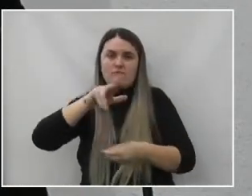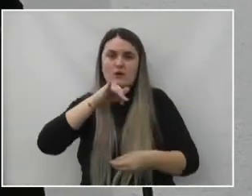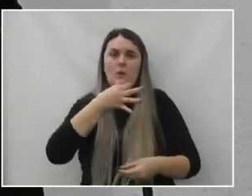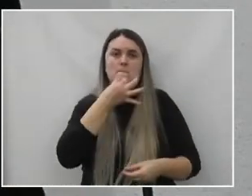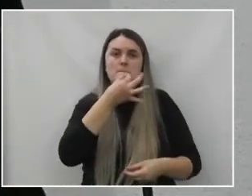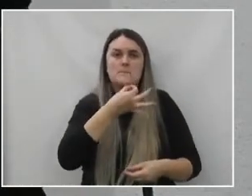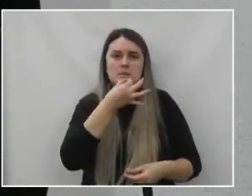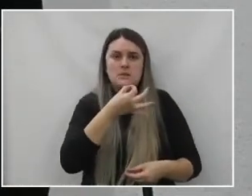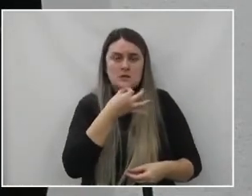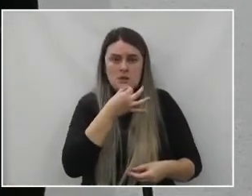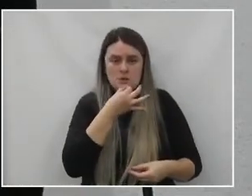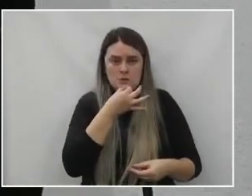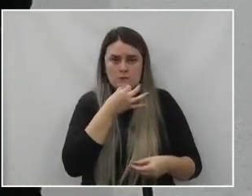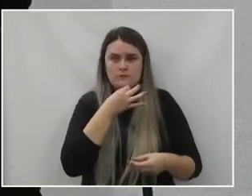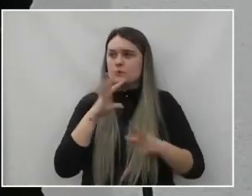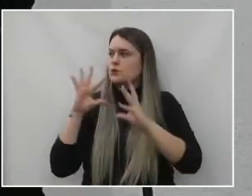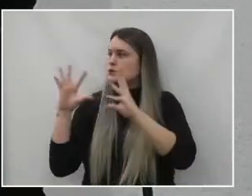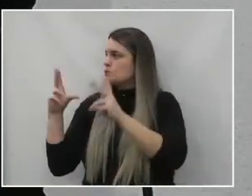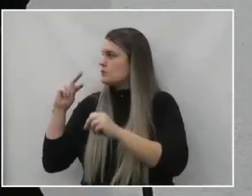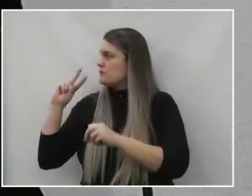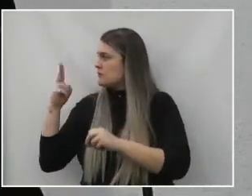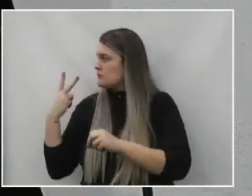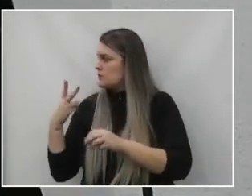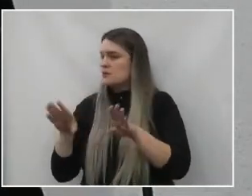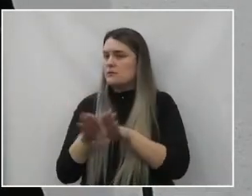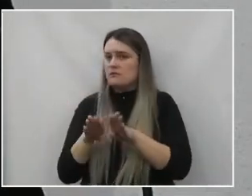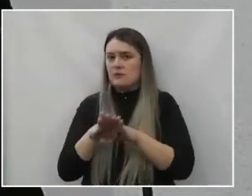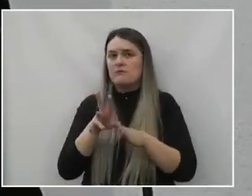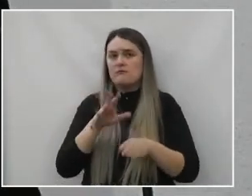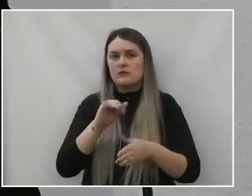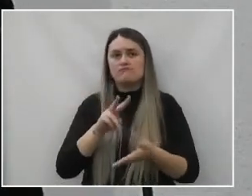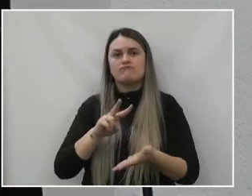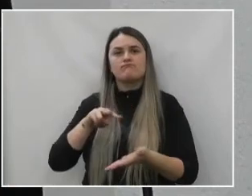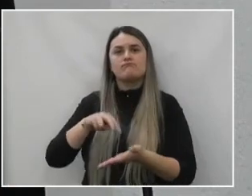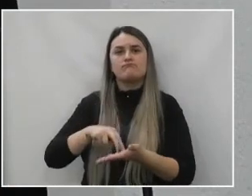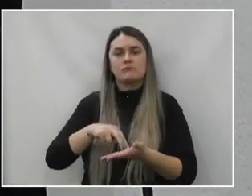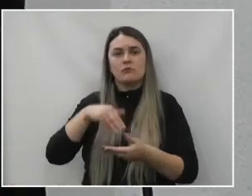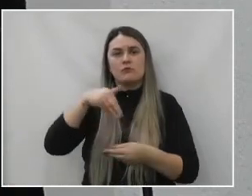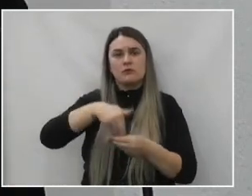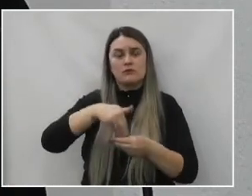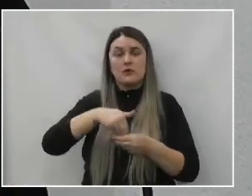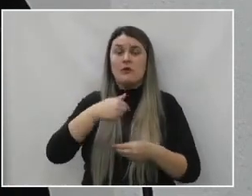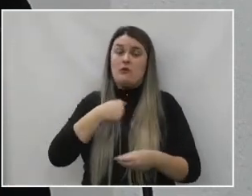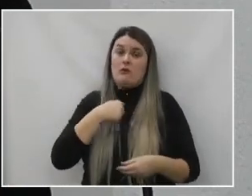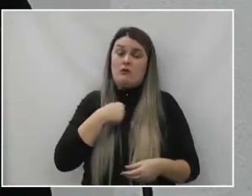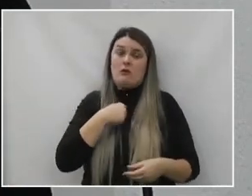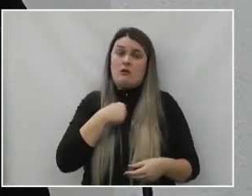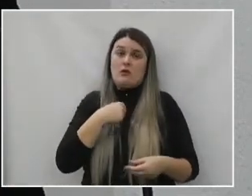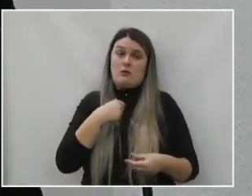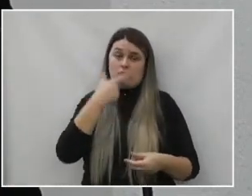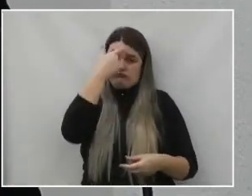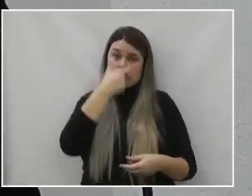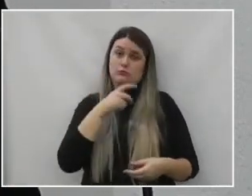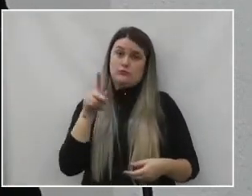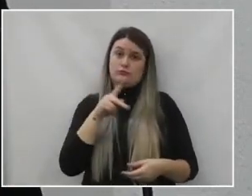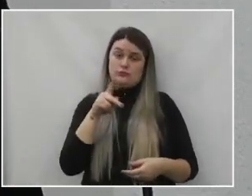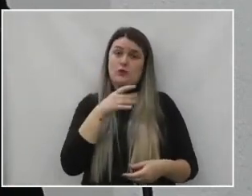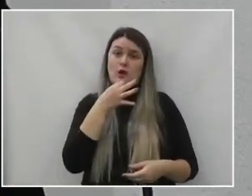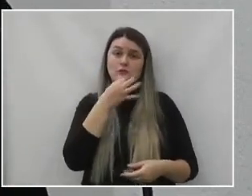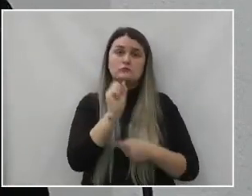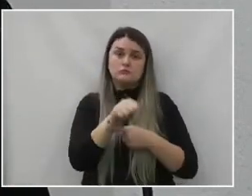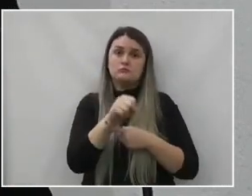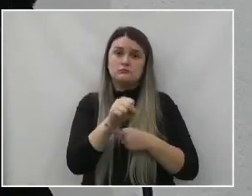parecer, após consulta a todos os vereadores, sobre o posicionamento, que, no meu ponto de vista, como professor, educador, é